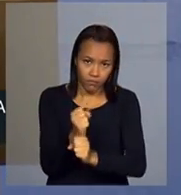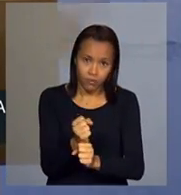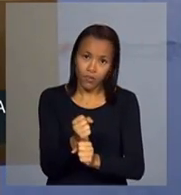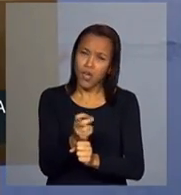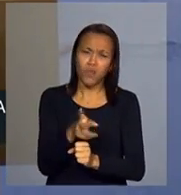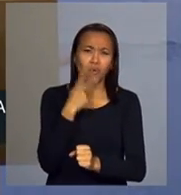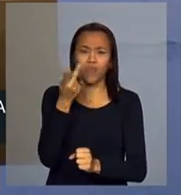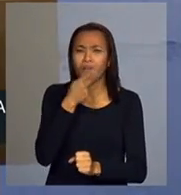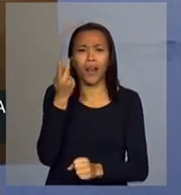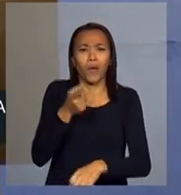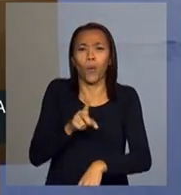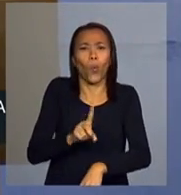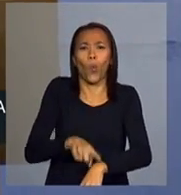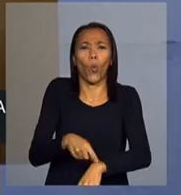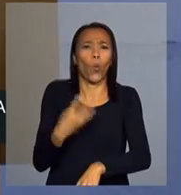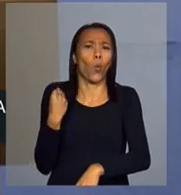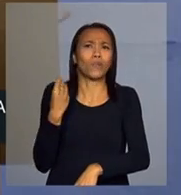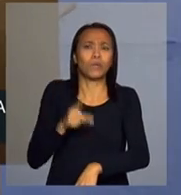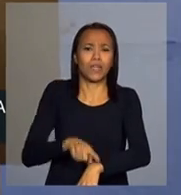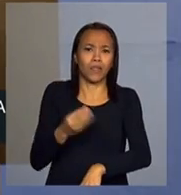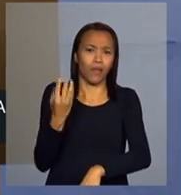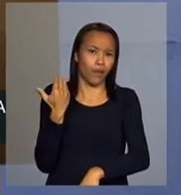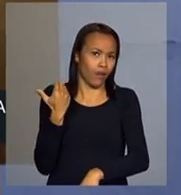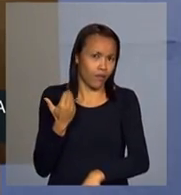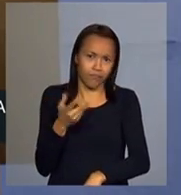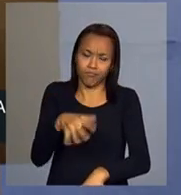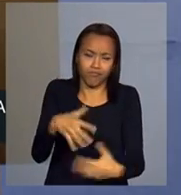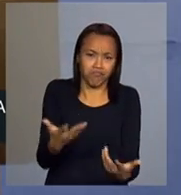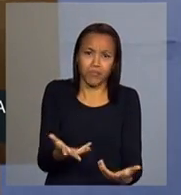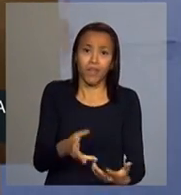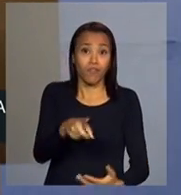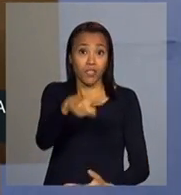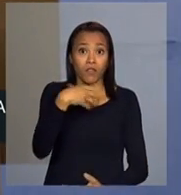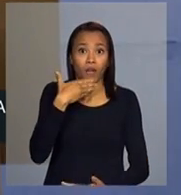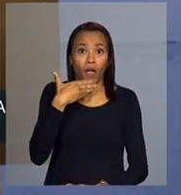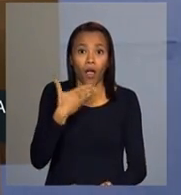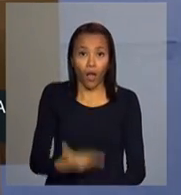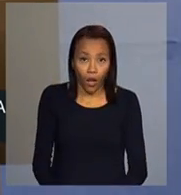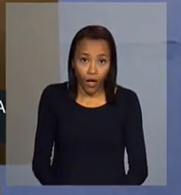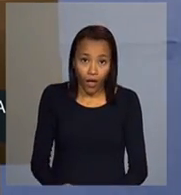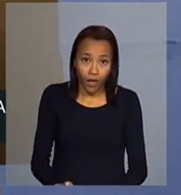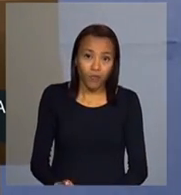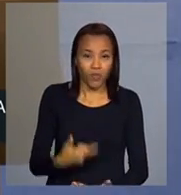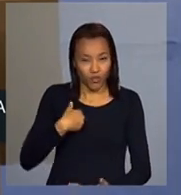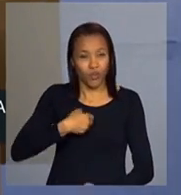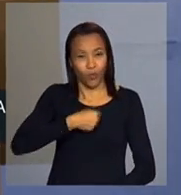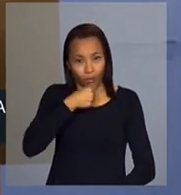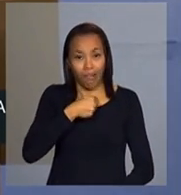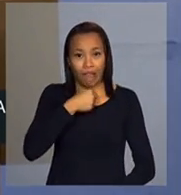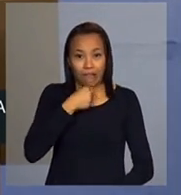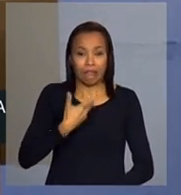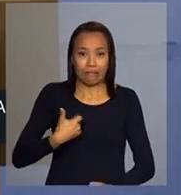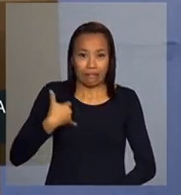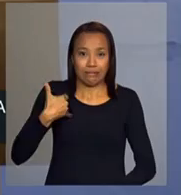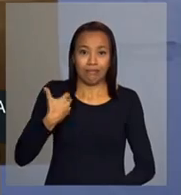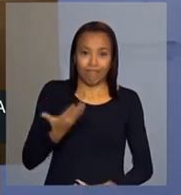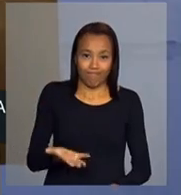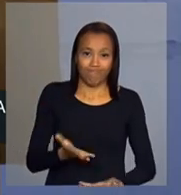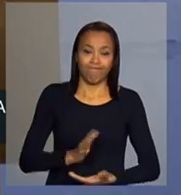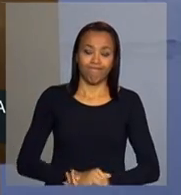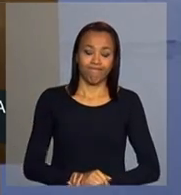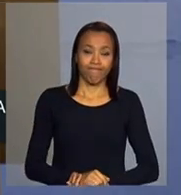quanto tempo eu estou nisso, porque tem muitos anos, vocês vão ficar impressionados como eu estou velha, mas